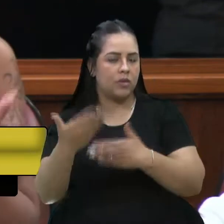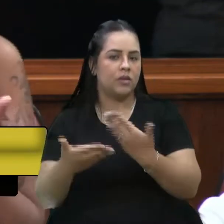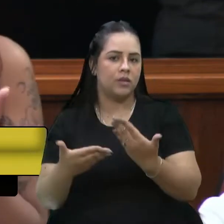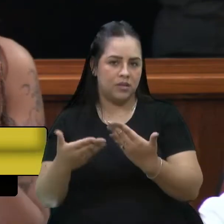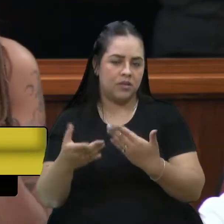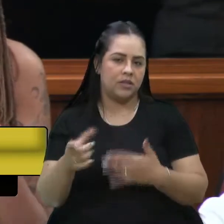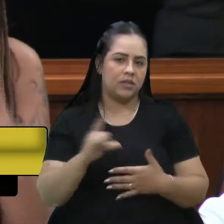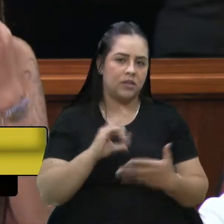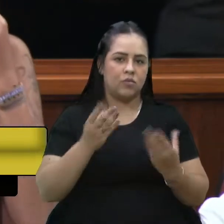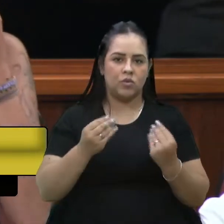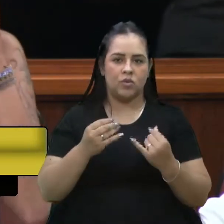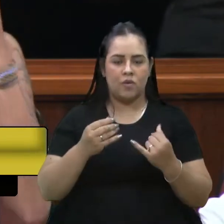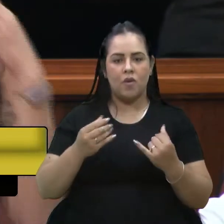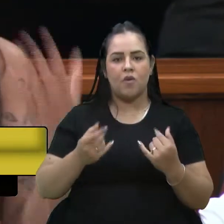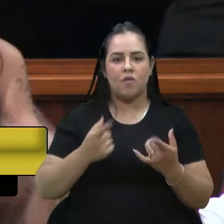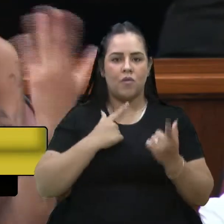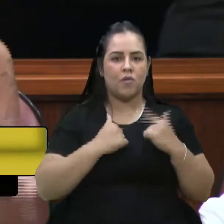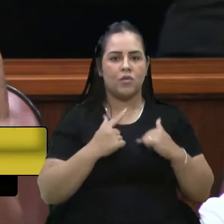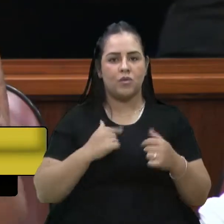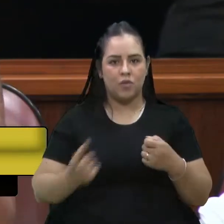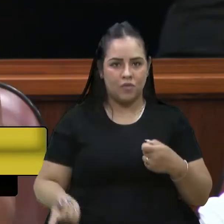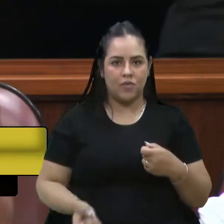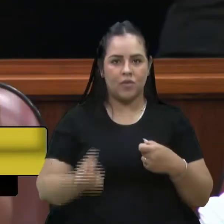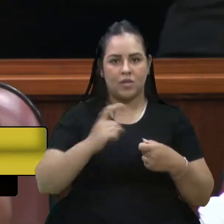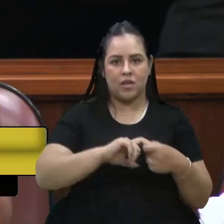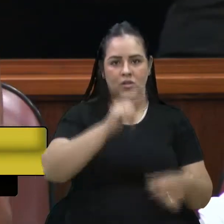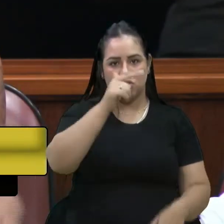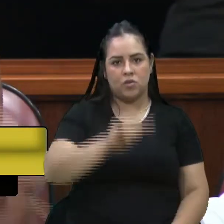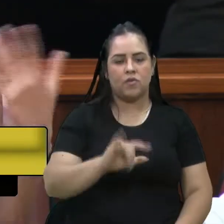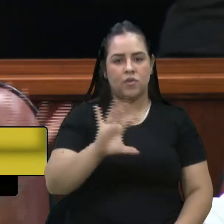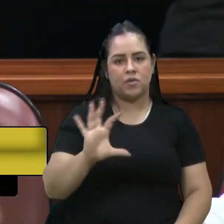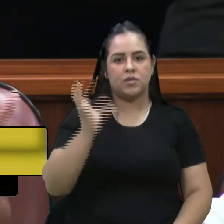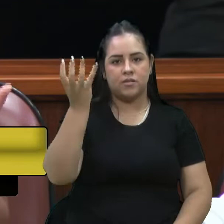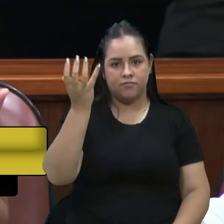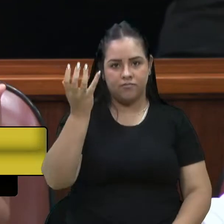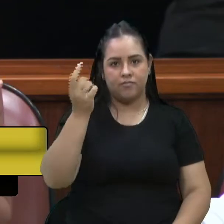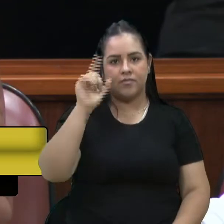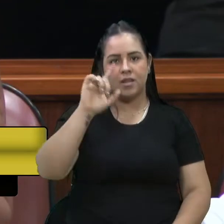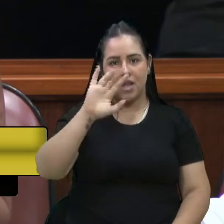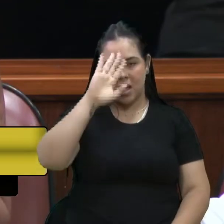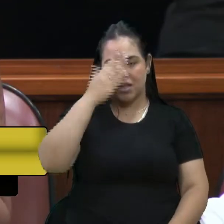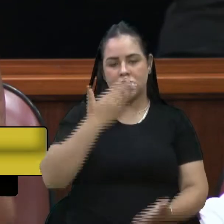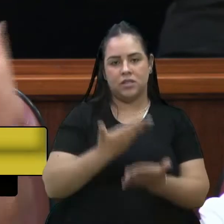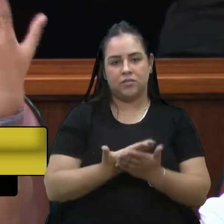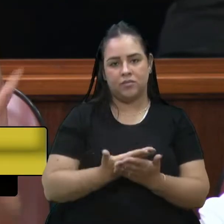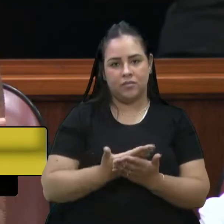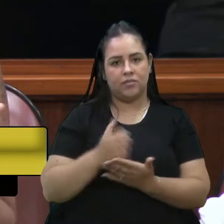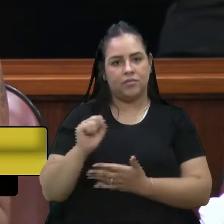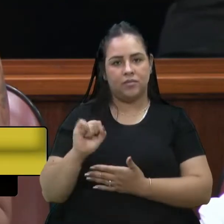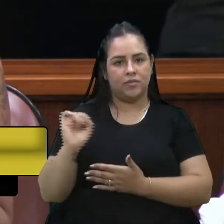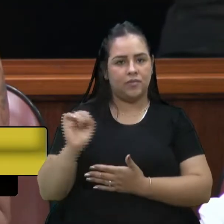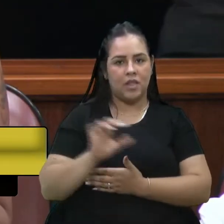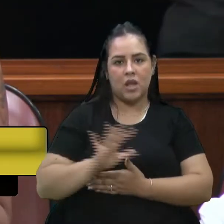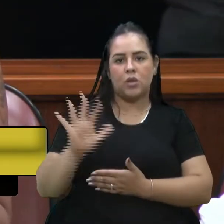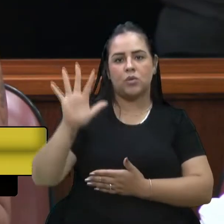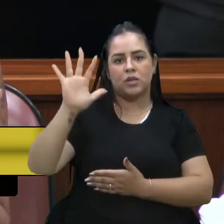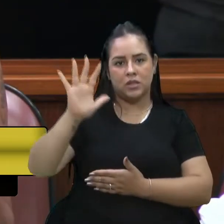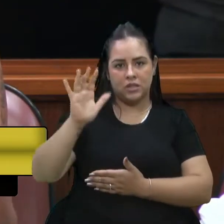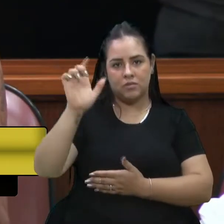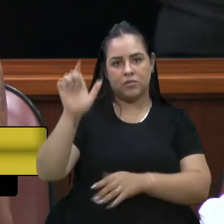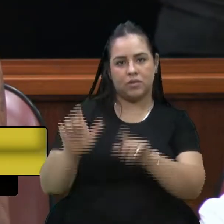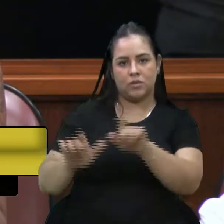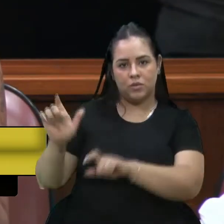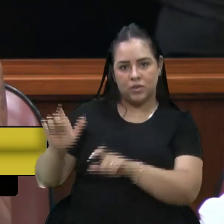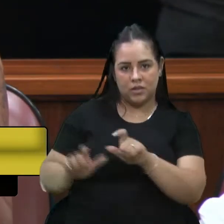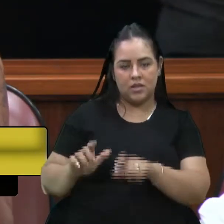teriam muita vontade de voltar a fazer isso acontecer. Então, acho que é uma coisa que valoriza aquelas pessoas